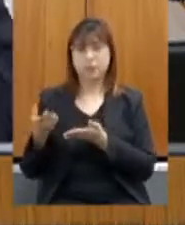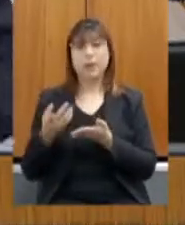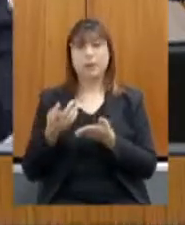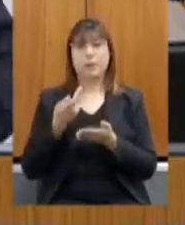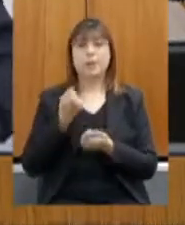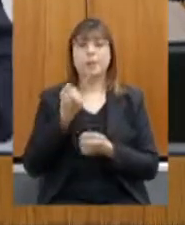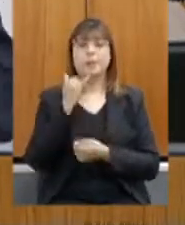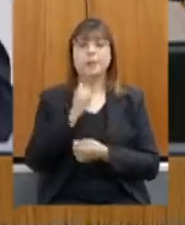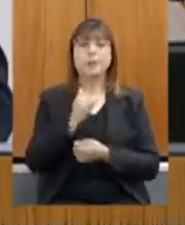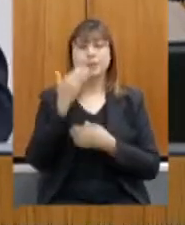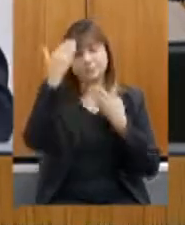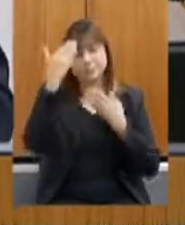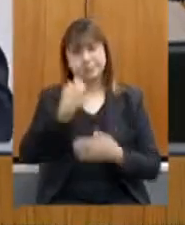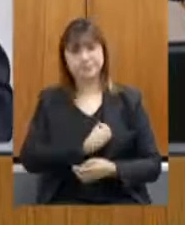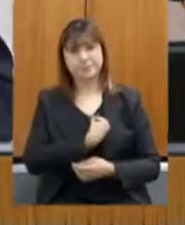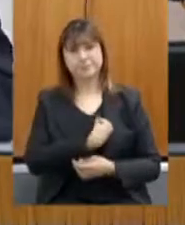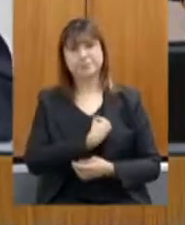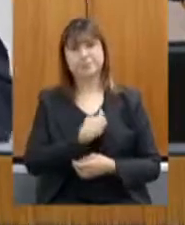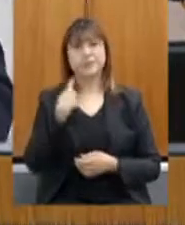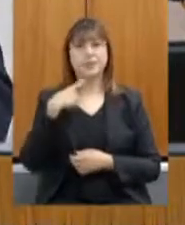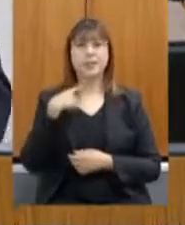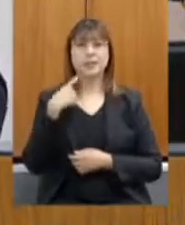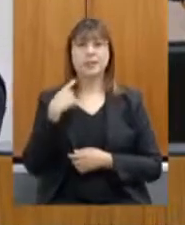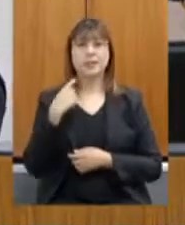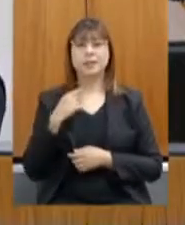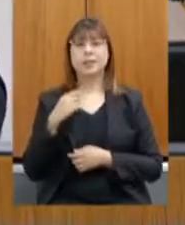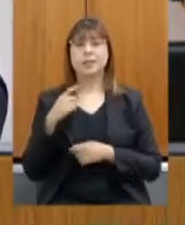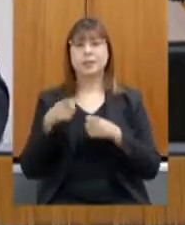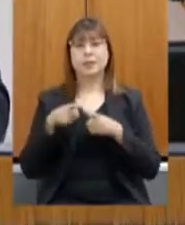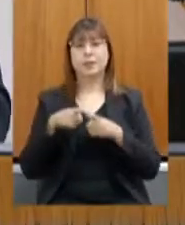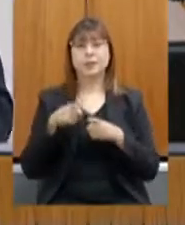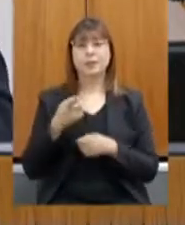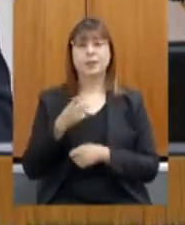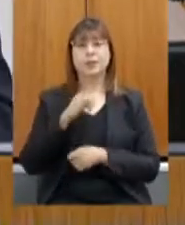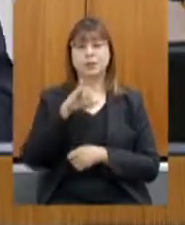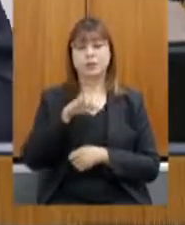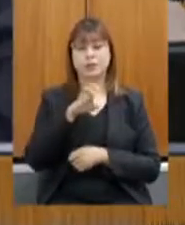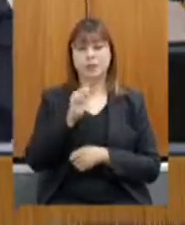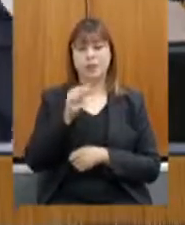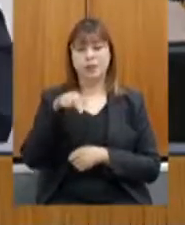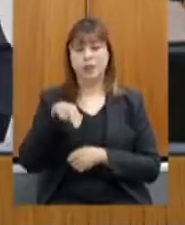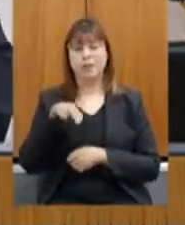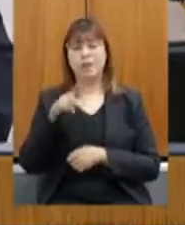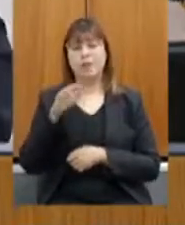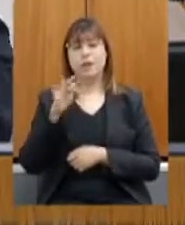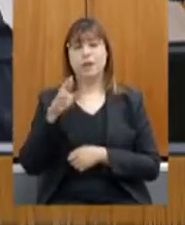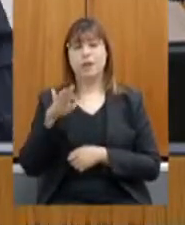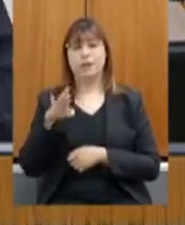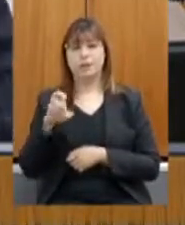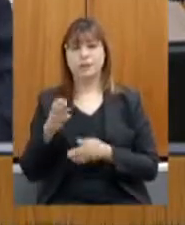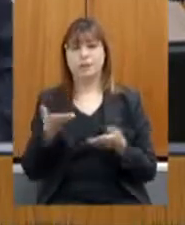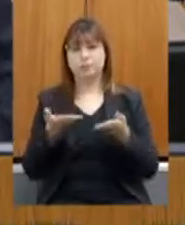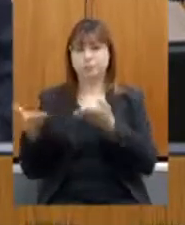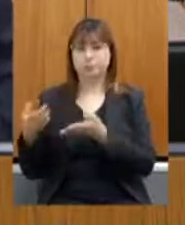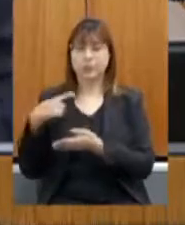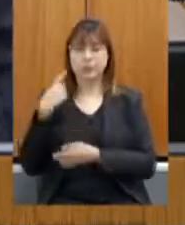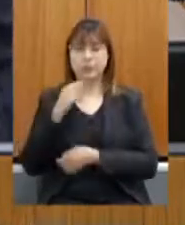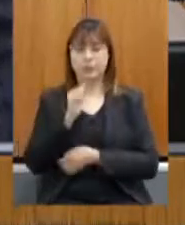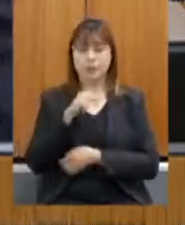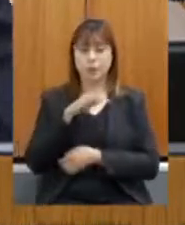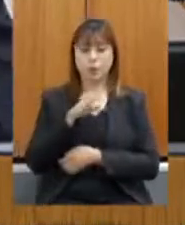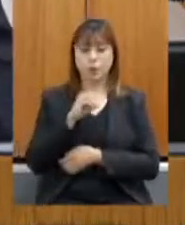e agradecer a presença do deputado doutor Jean Freire. Com a palavra, o deputado Antônio Carlos Arantes, três minutos.